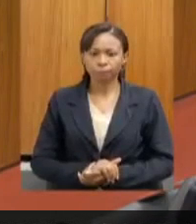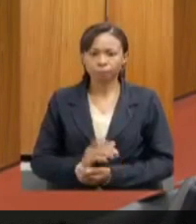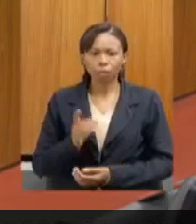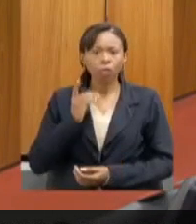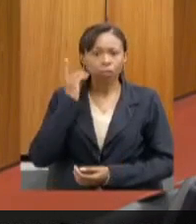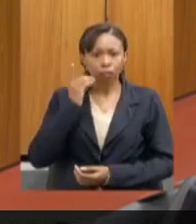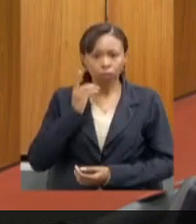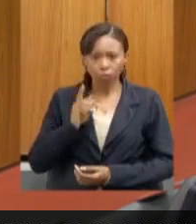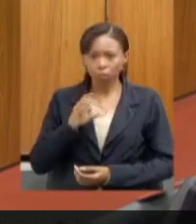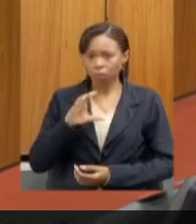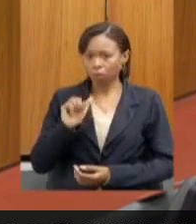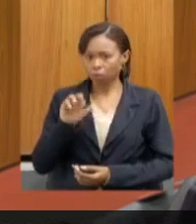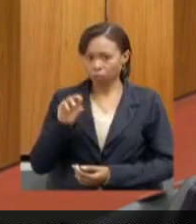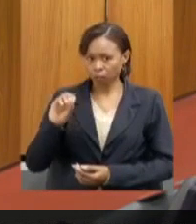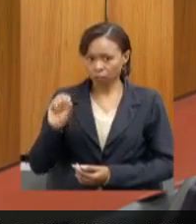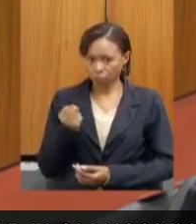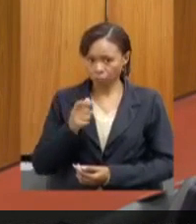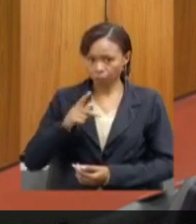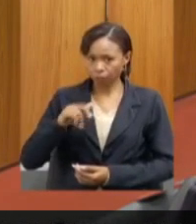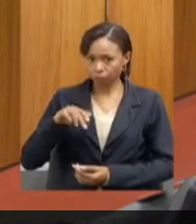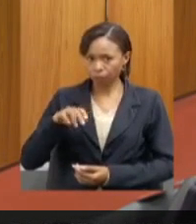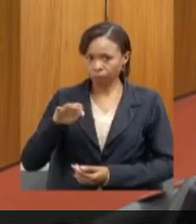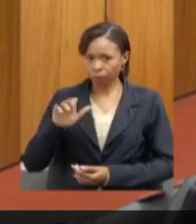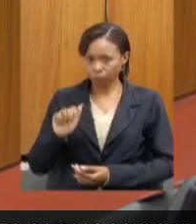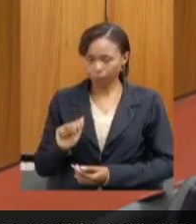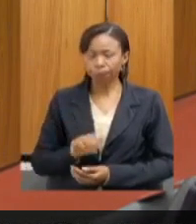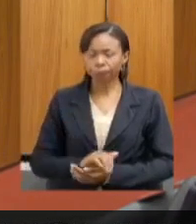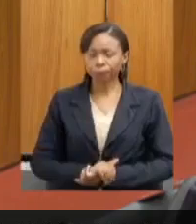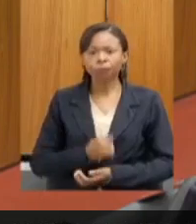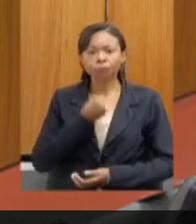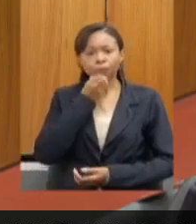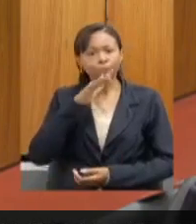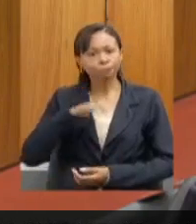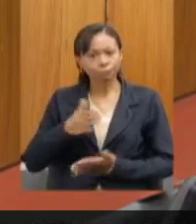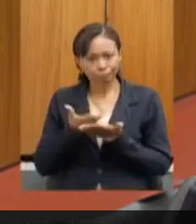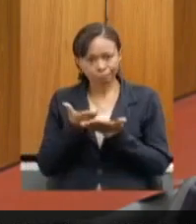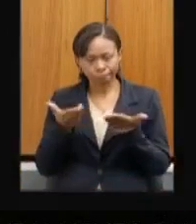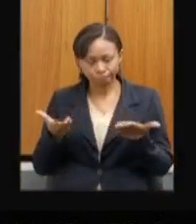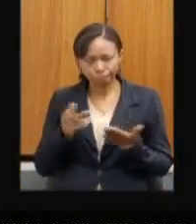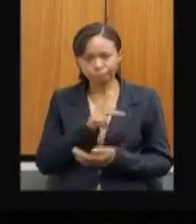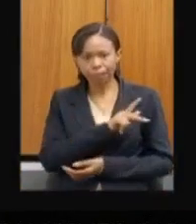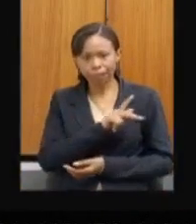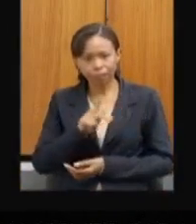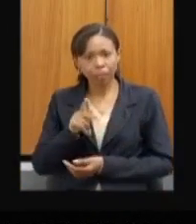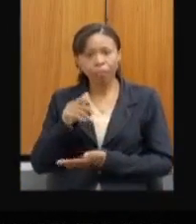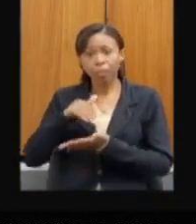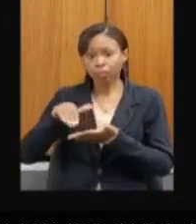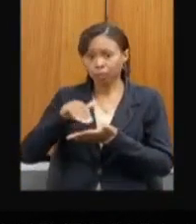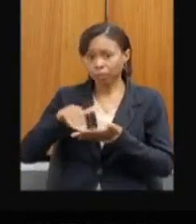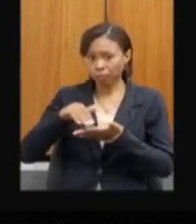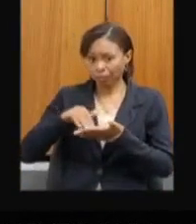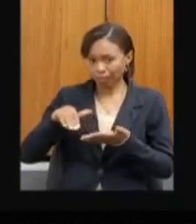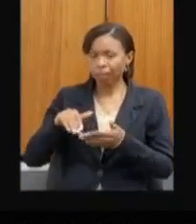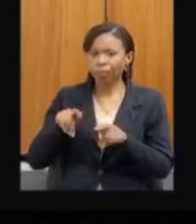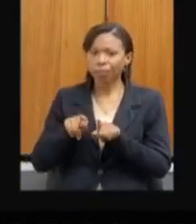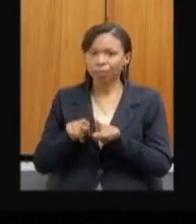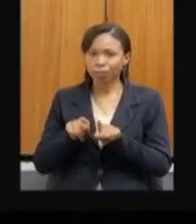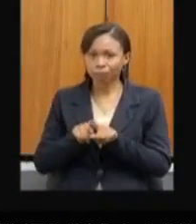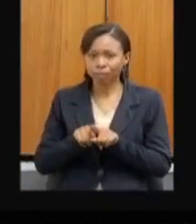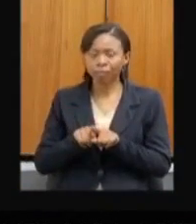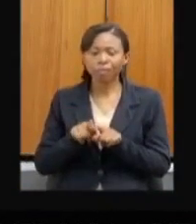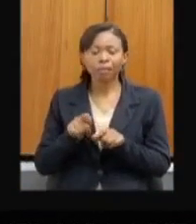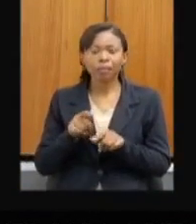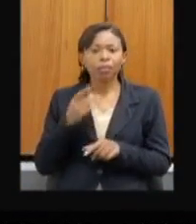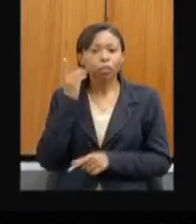Boa tarde, presidente Noraldino. Boa tarde da secretária Marília. Ao colega Gil Pereira que está aí e que,